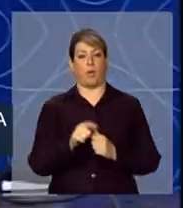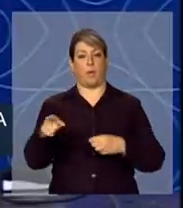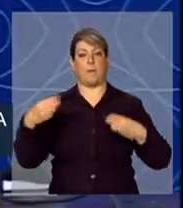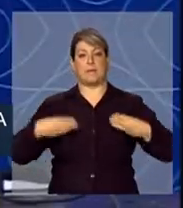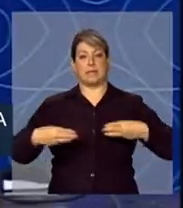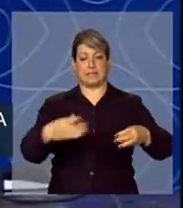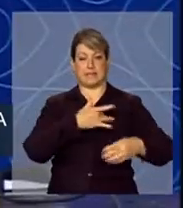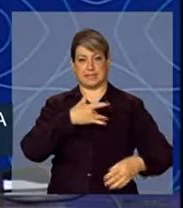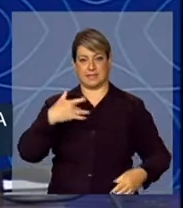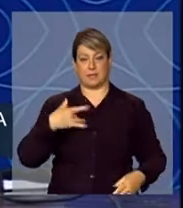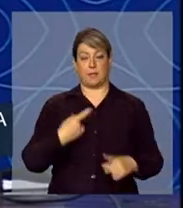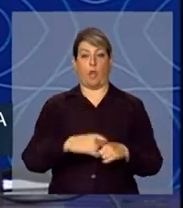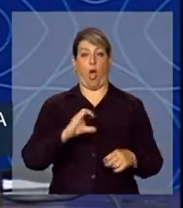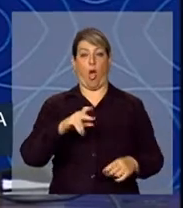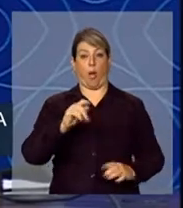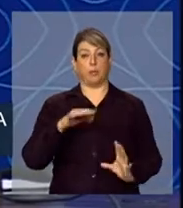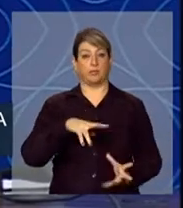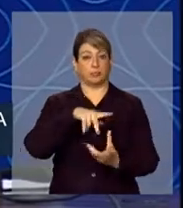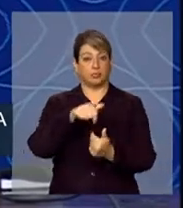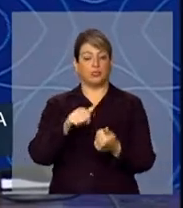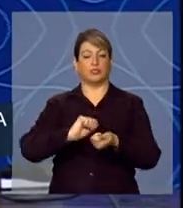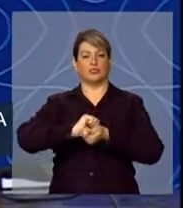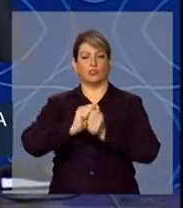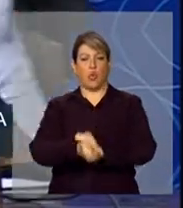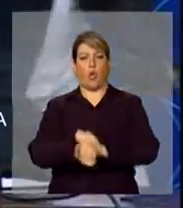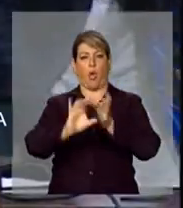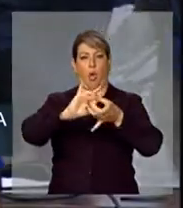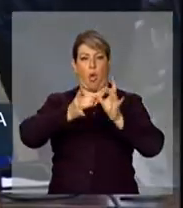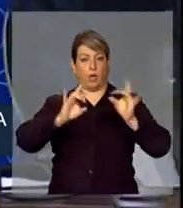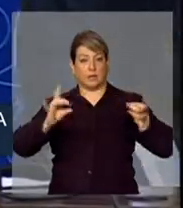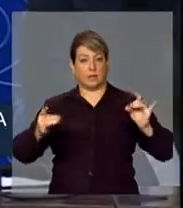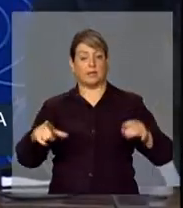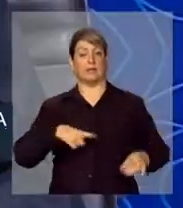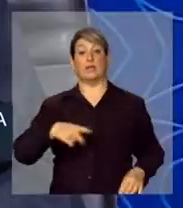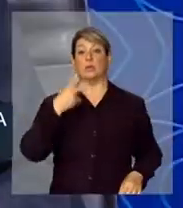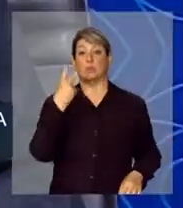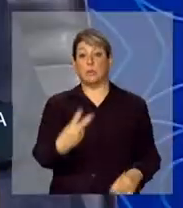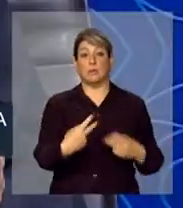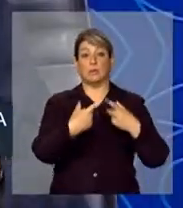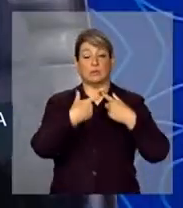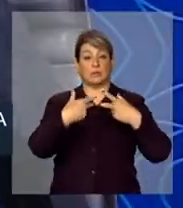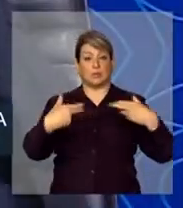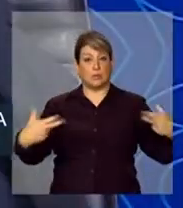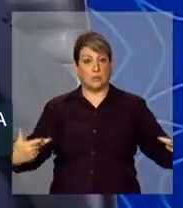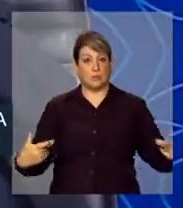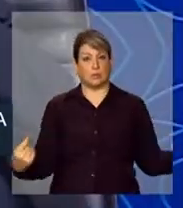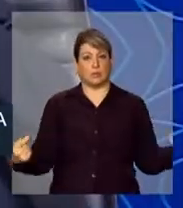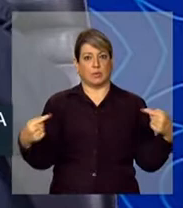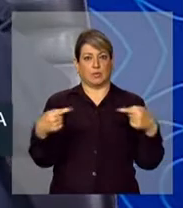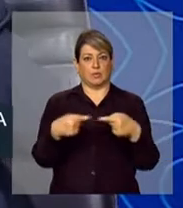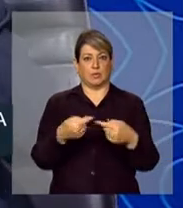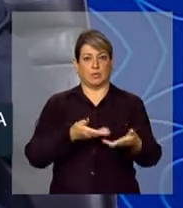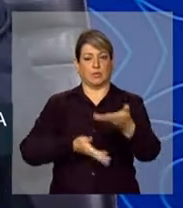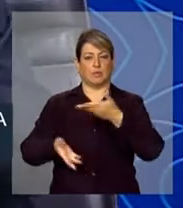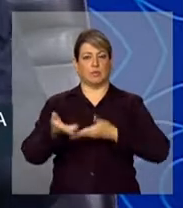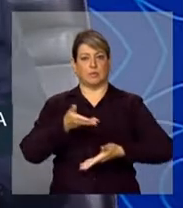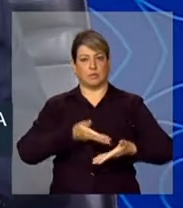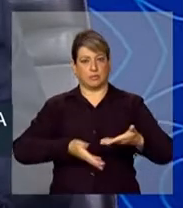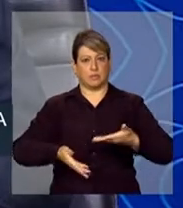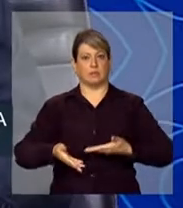A Copa do Mundo e os Jogos Olímpicos são dois episódios relacionados com